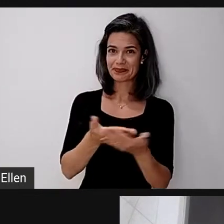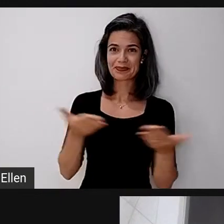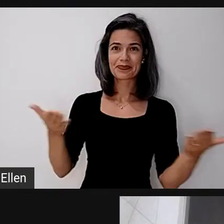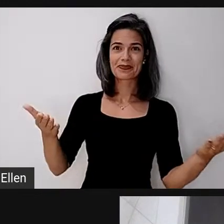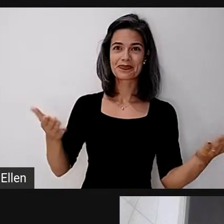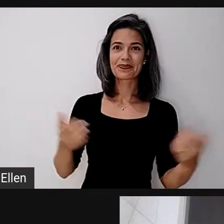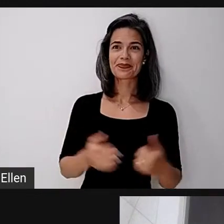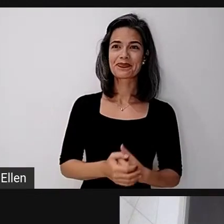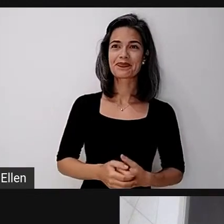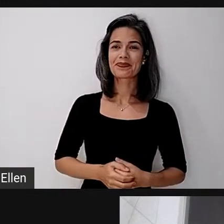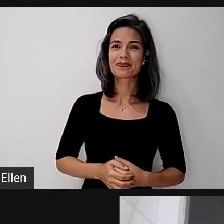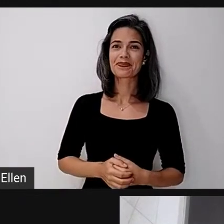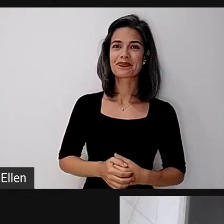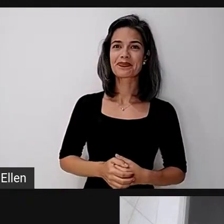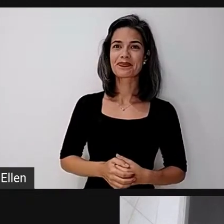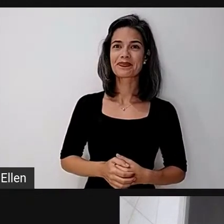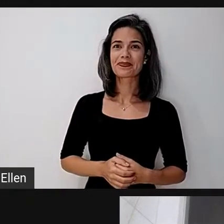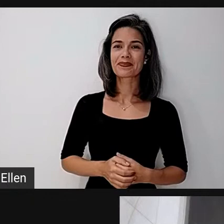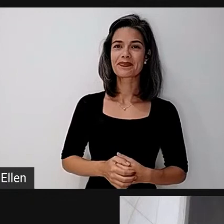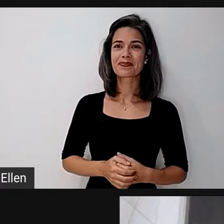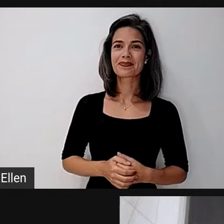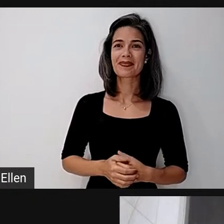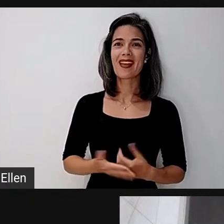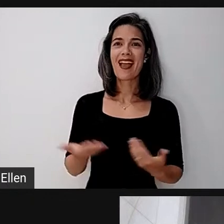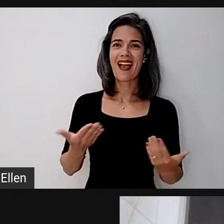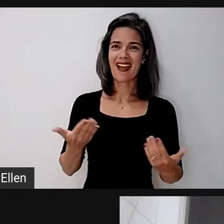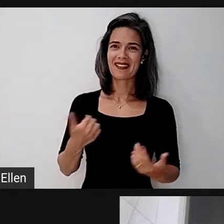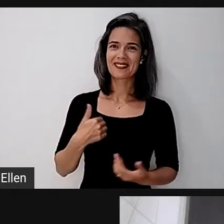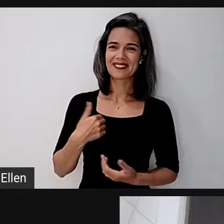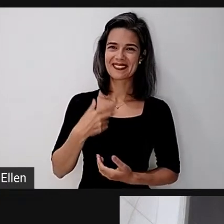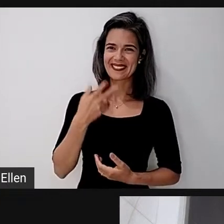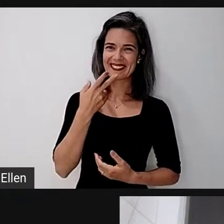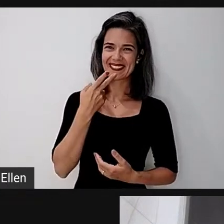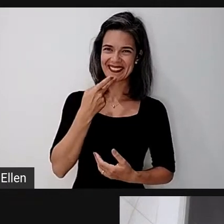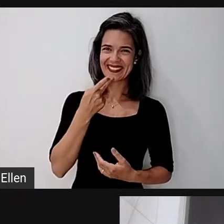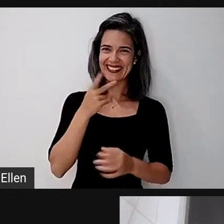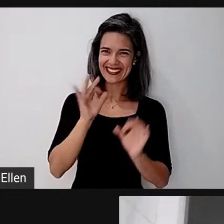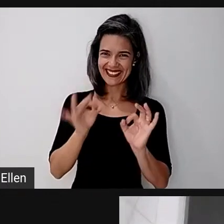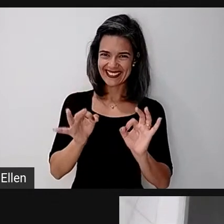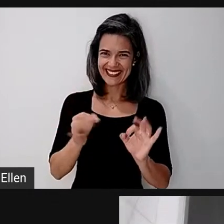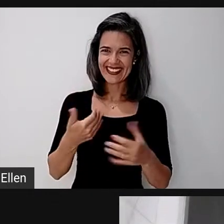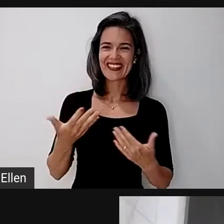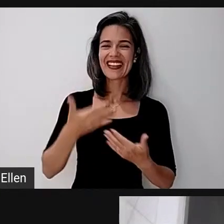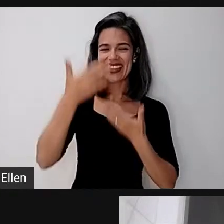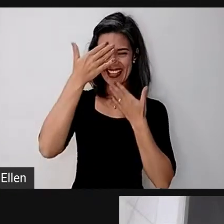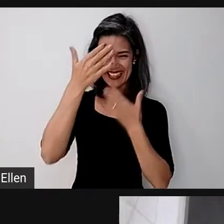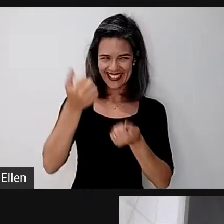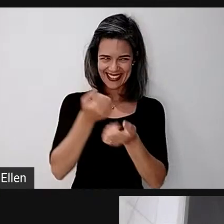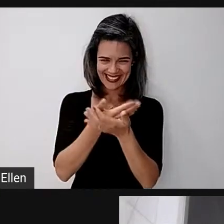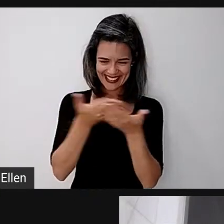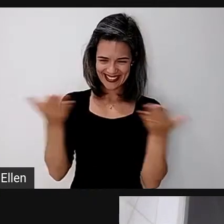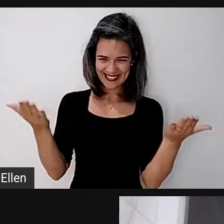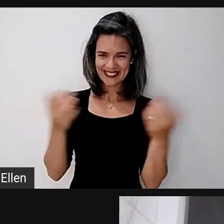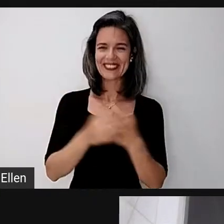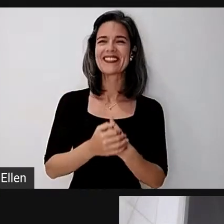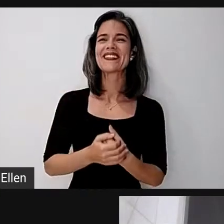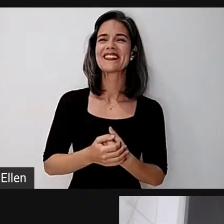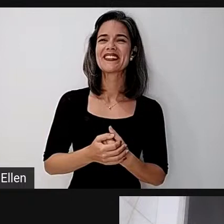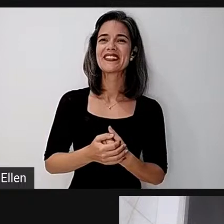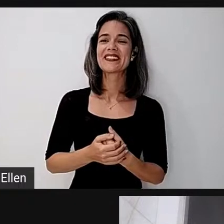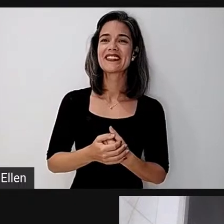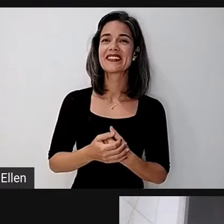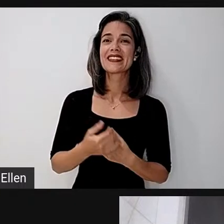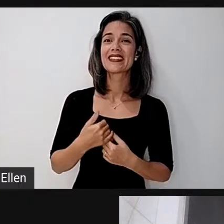Bom, eu queria, agora é a fala, eu queria agradecer a todos, fazer uma pequena